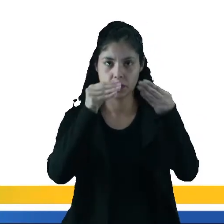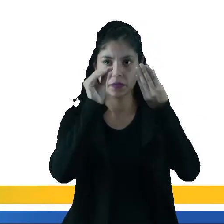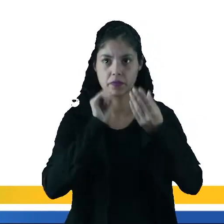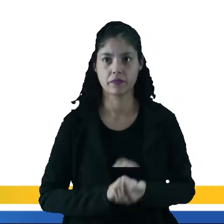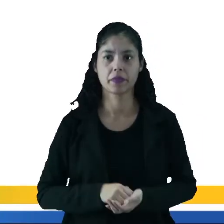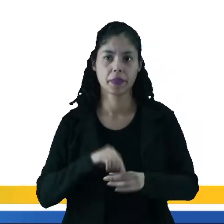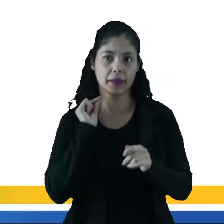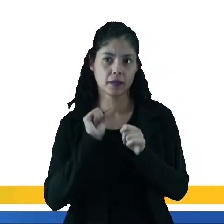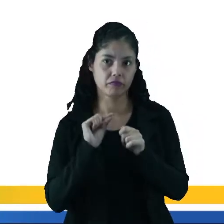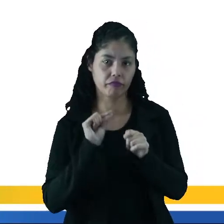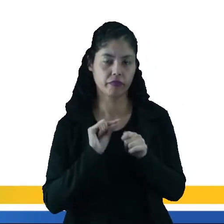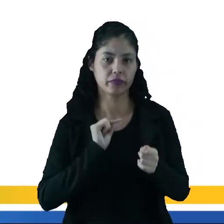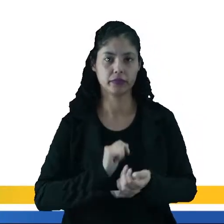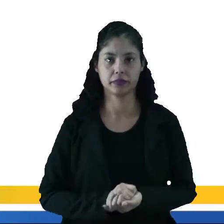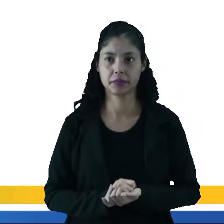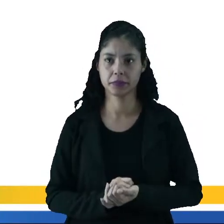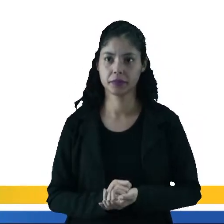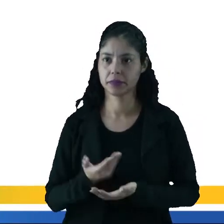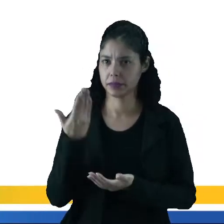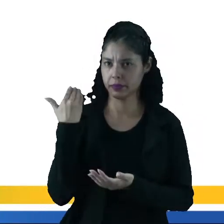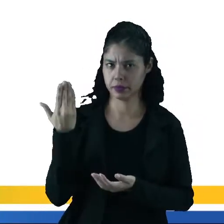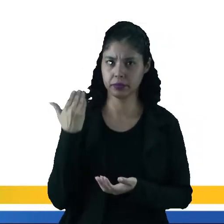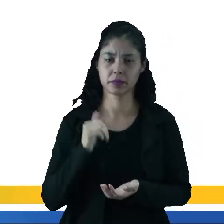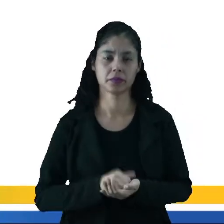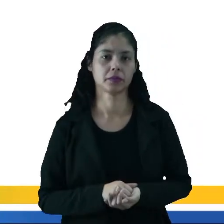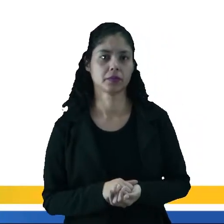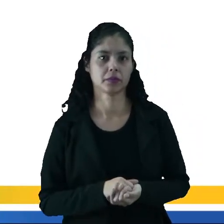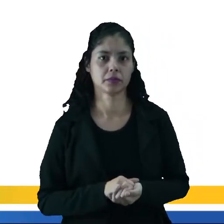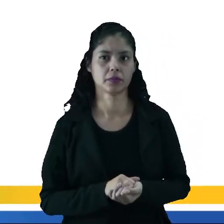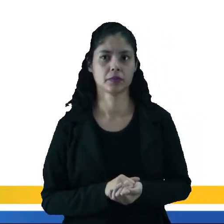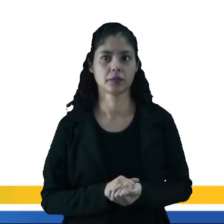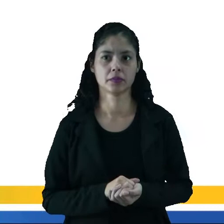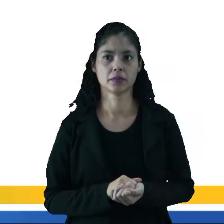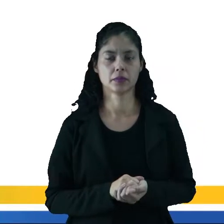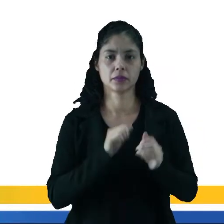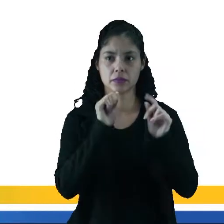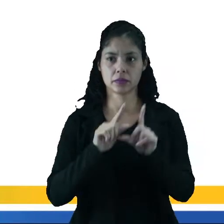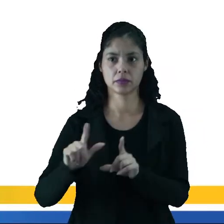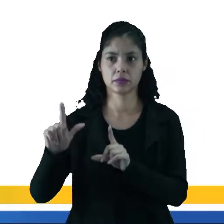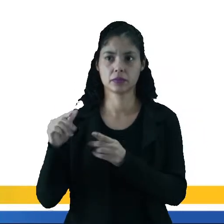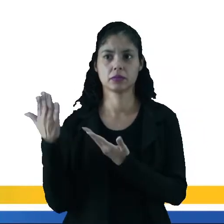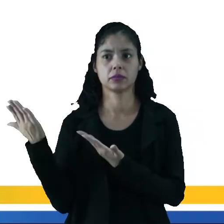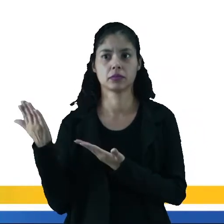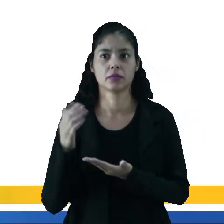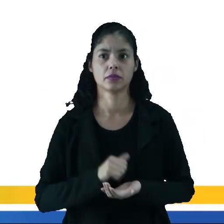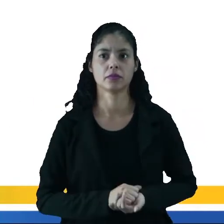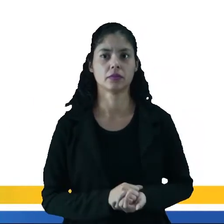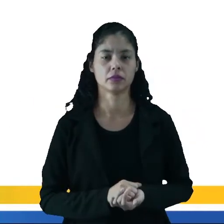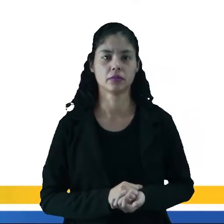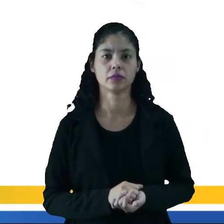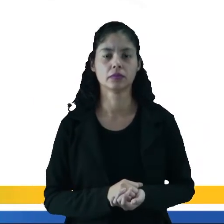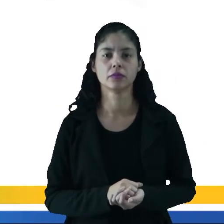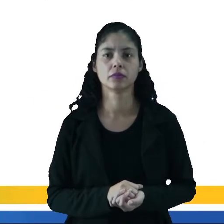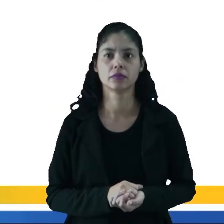faz anterior a esse slide que eu passei para vocês. E vamos aqui